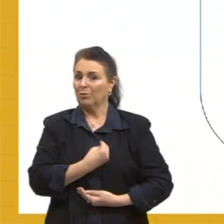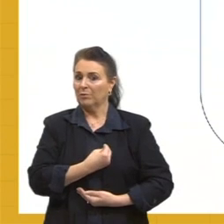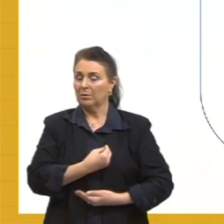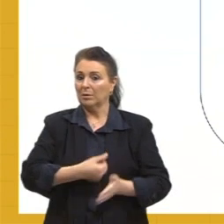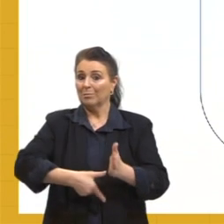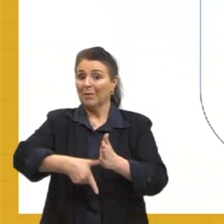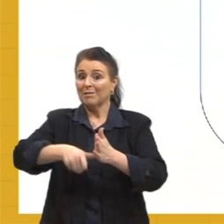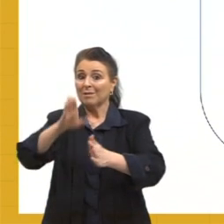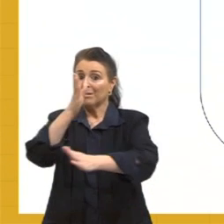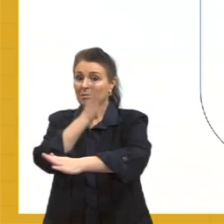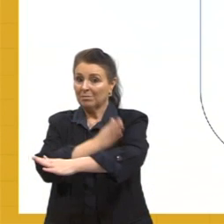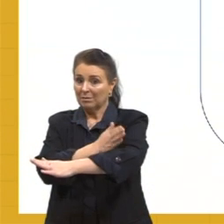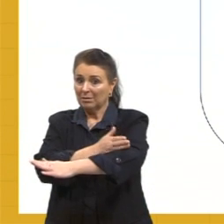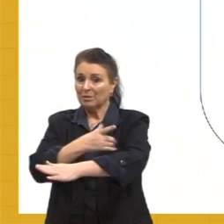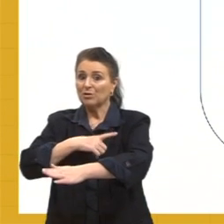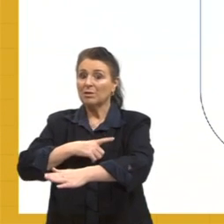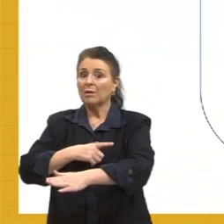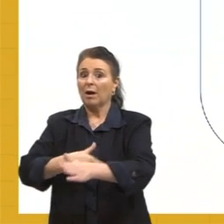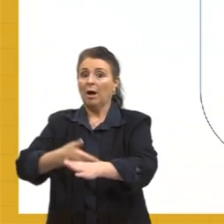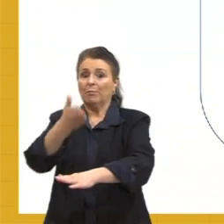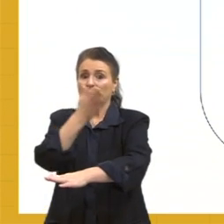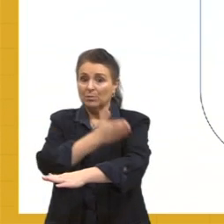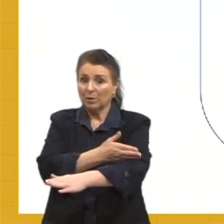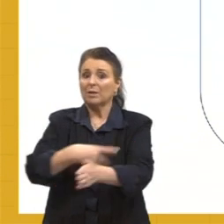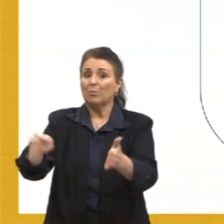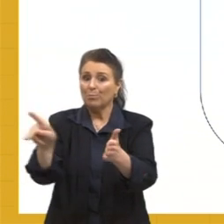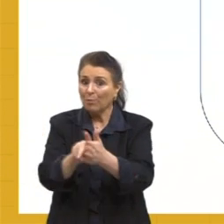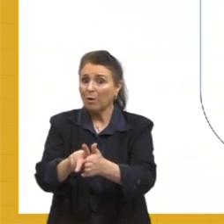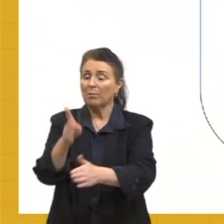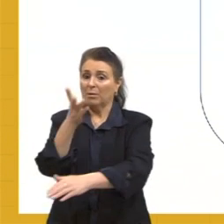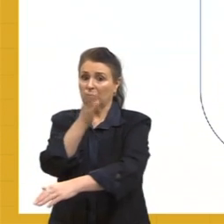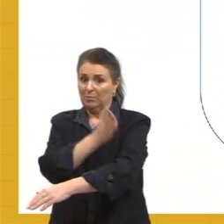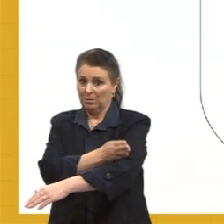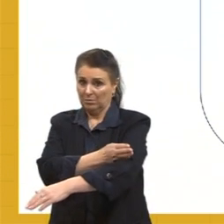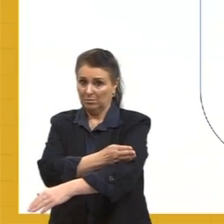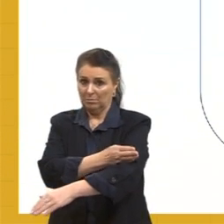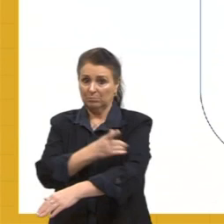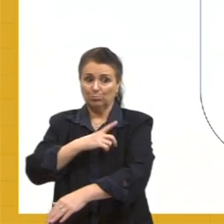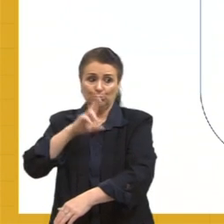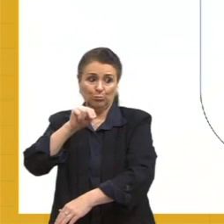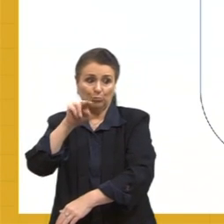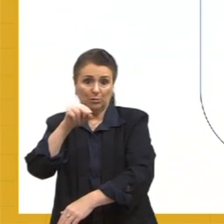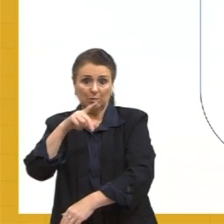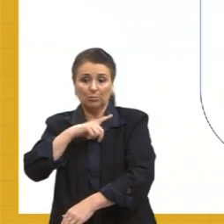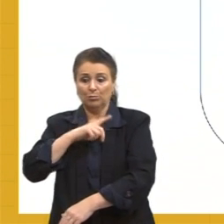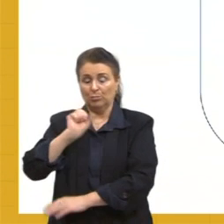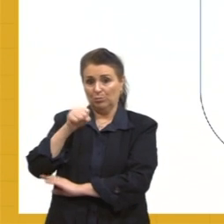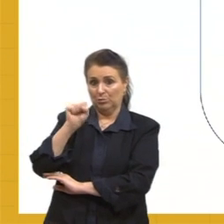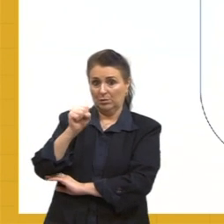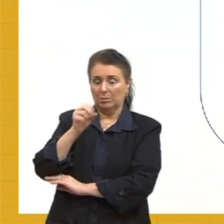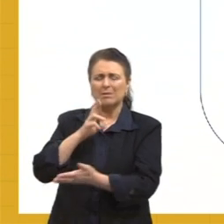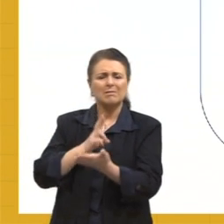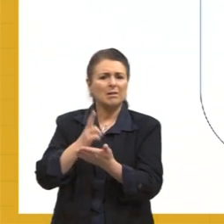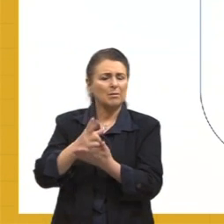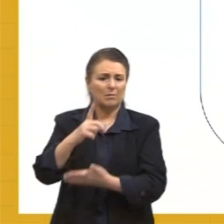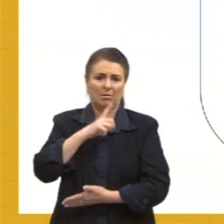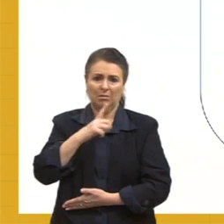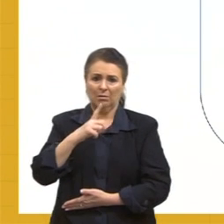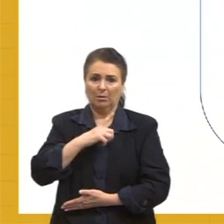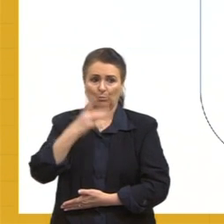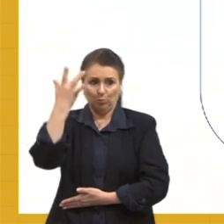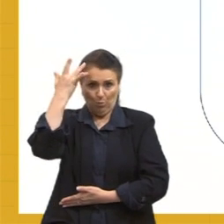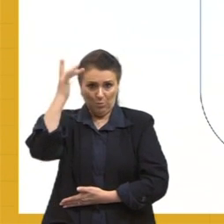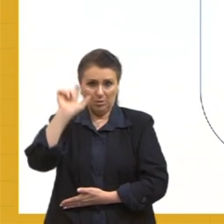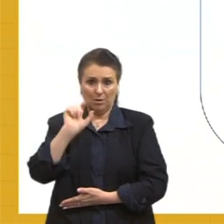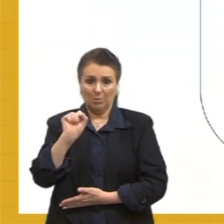-história, havia pré-história da pré-história. E havia o nunca e havia o sim. Sempre houve. Não sei o quê, mas sei que o